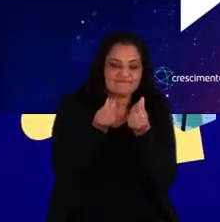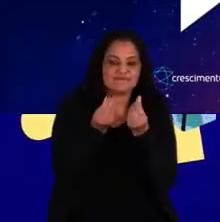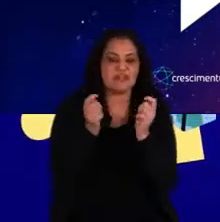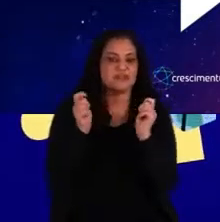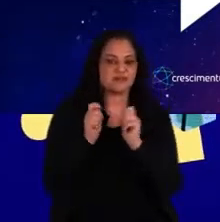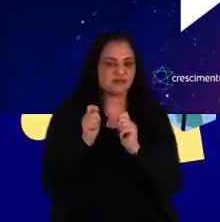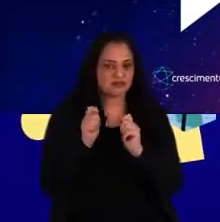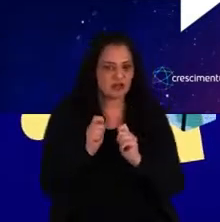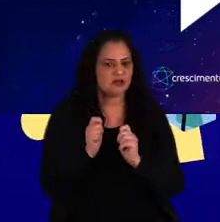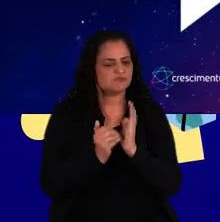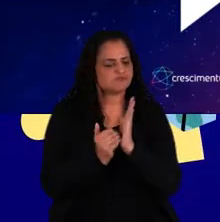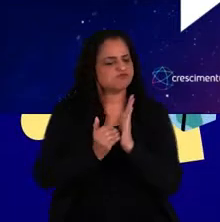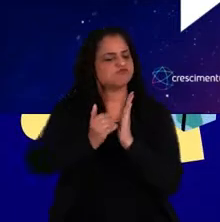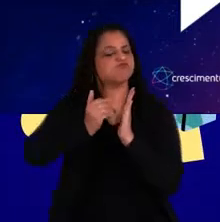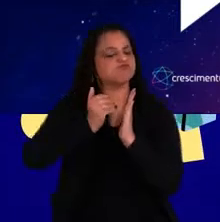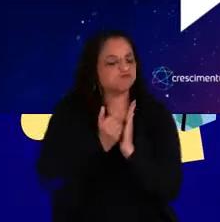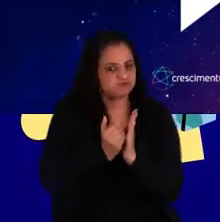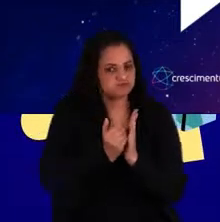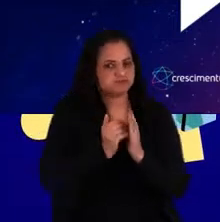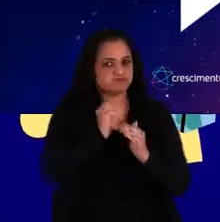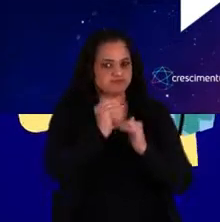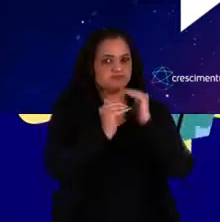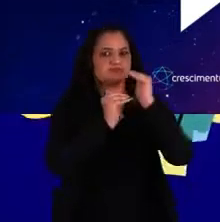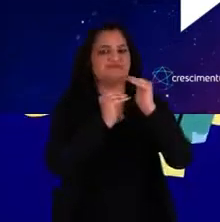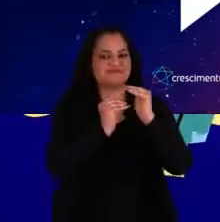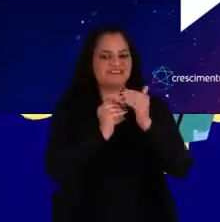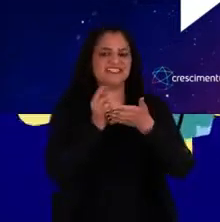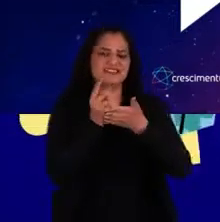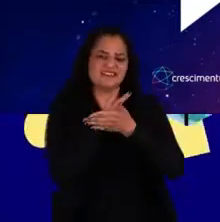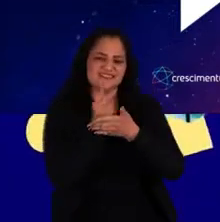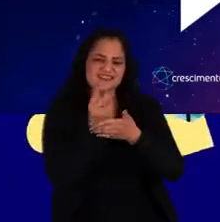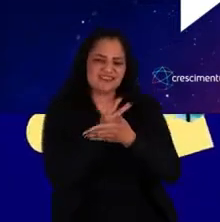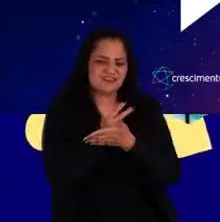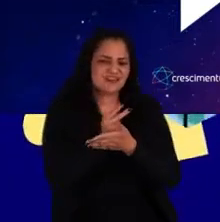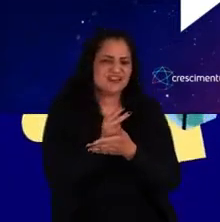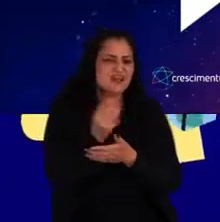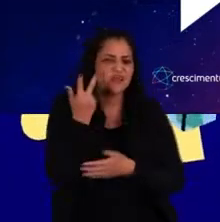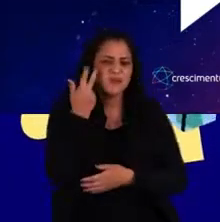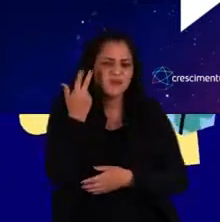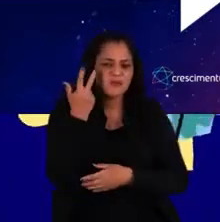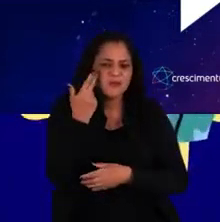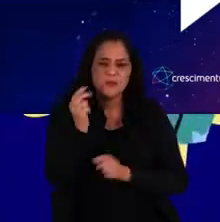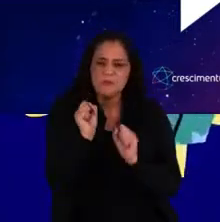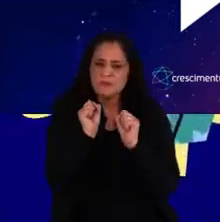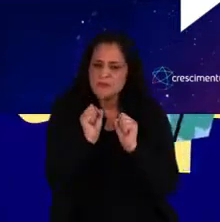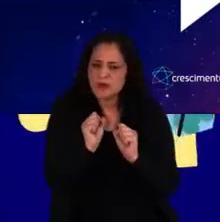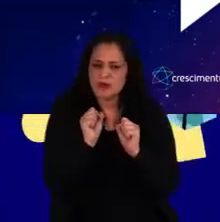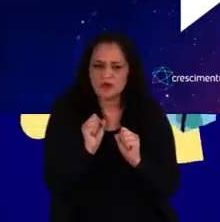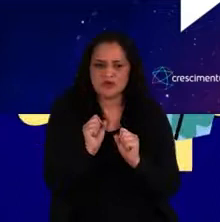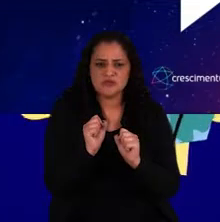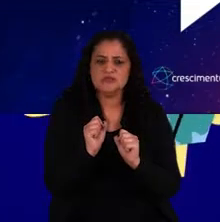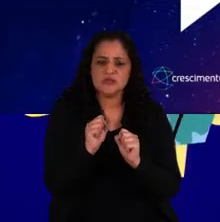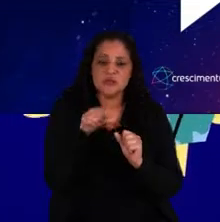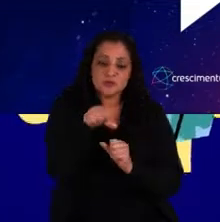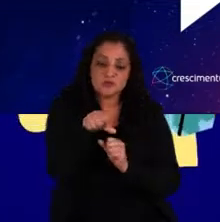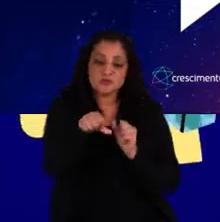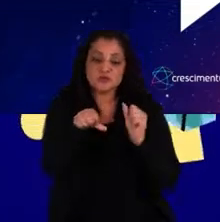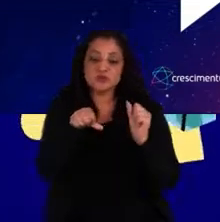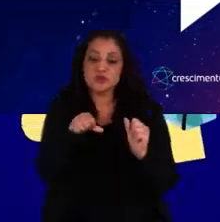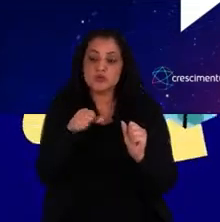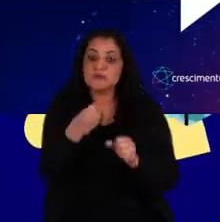permitem que a gente vá mais adiante. O quanto que o erro é permitido nesse lugar? E ele é